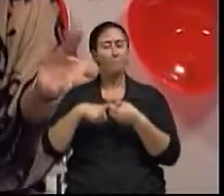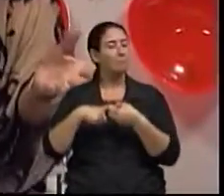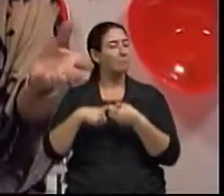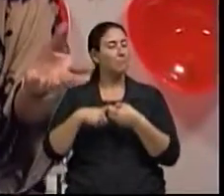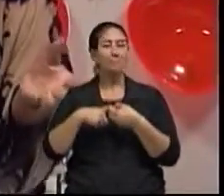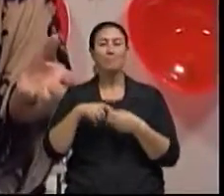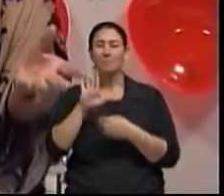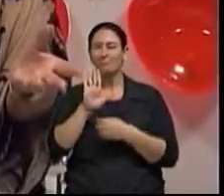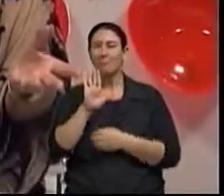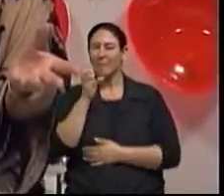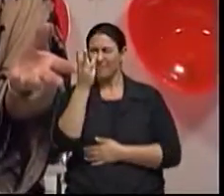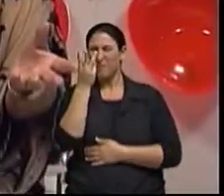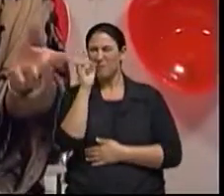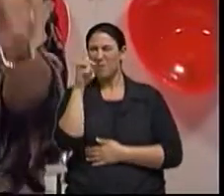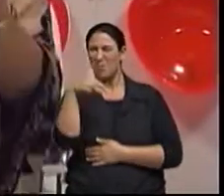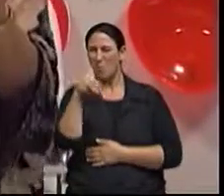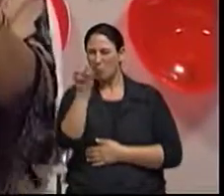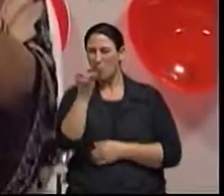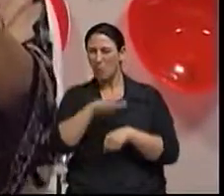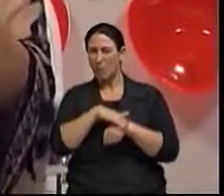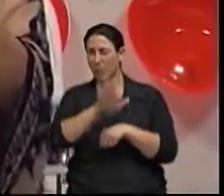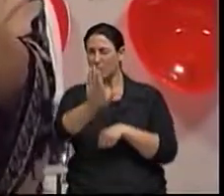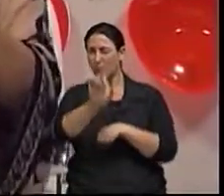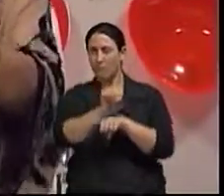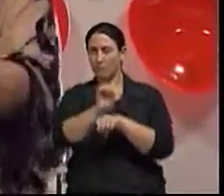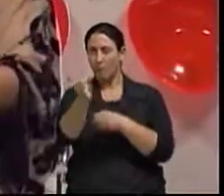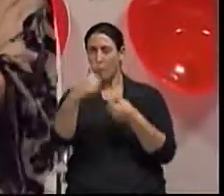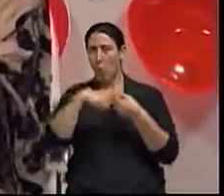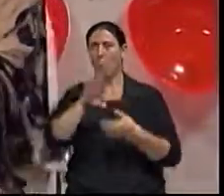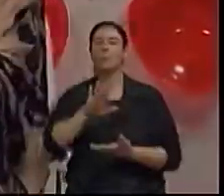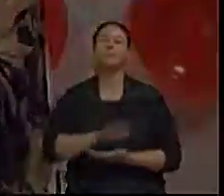meia hora é pouco tempo para tudo isso. Nós já voltamos, é rapidinho.